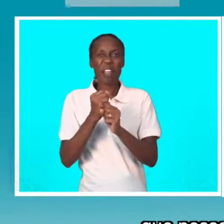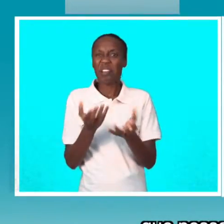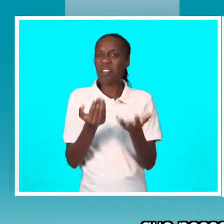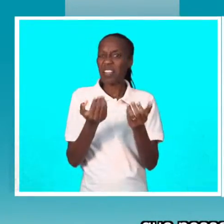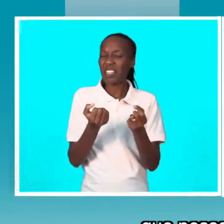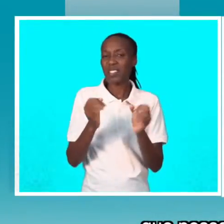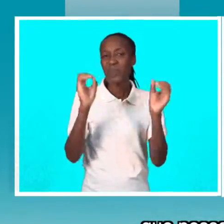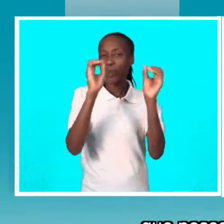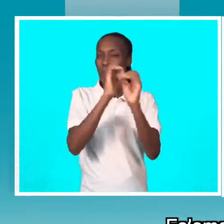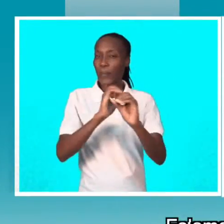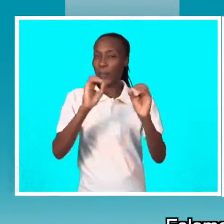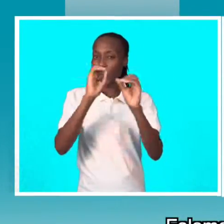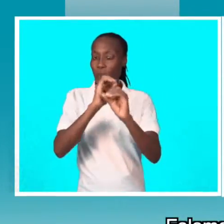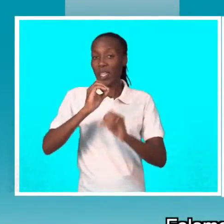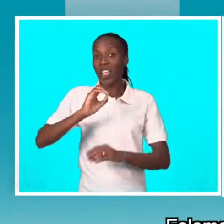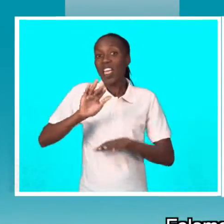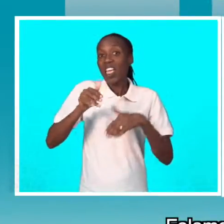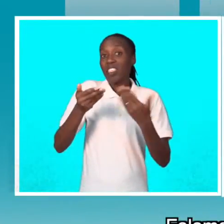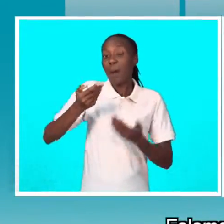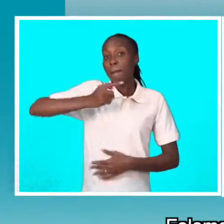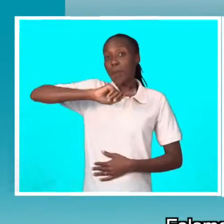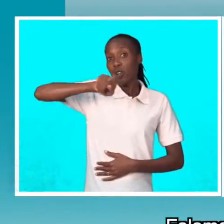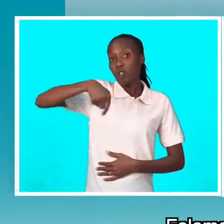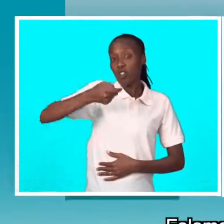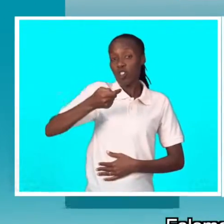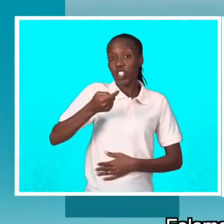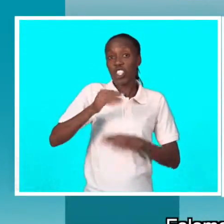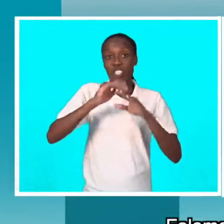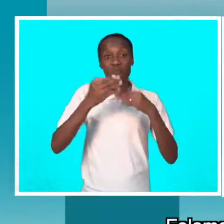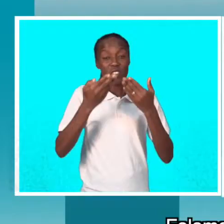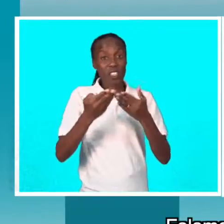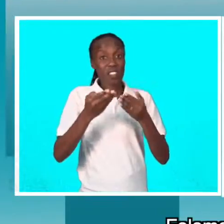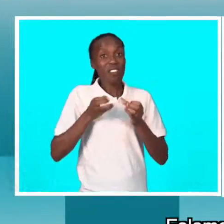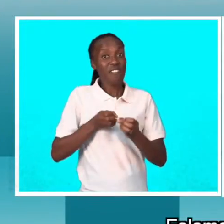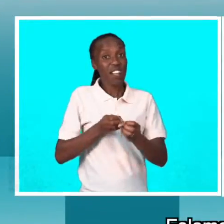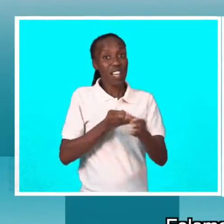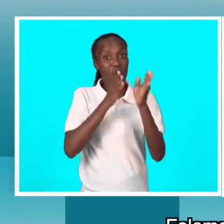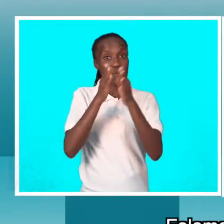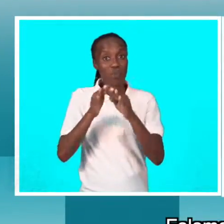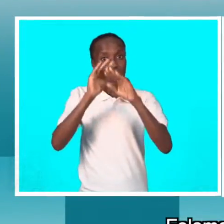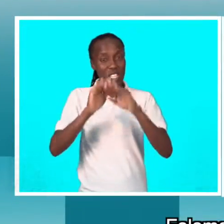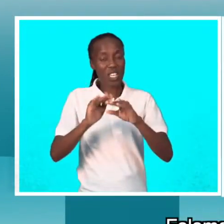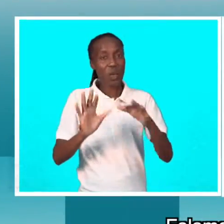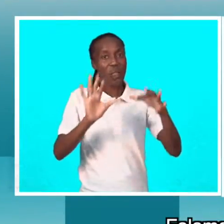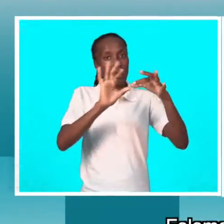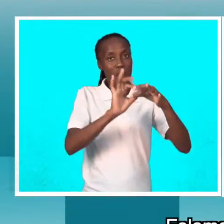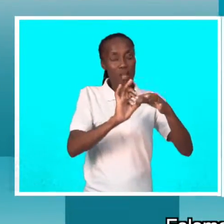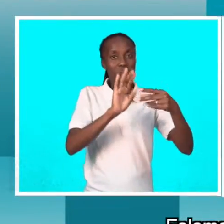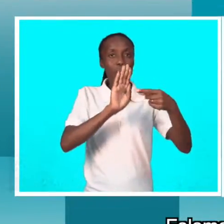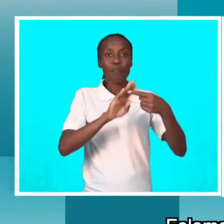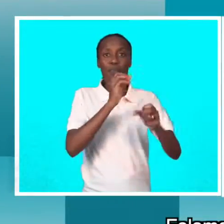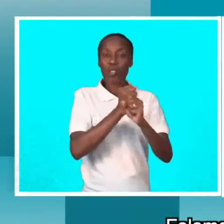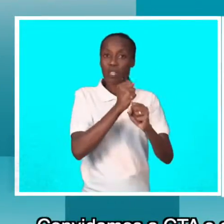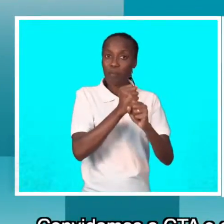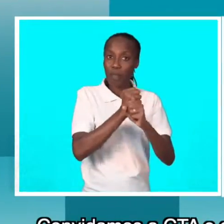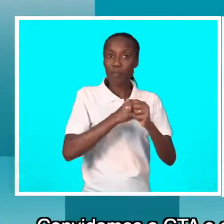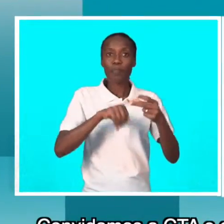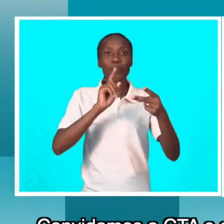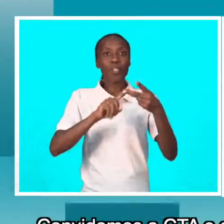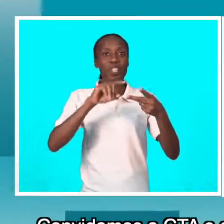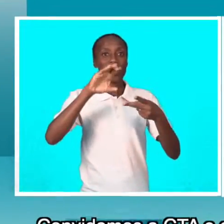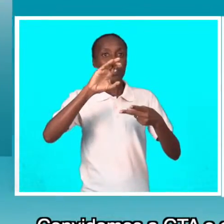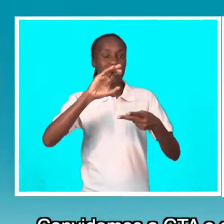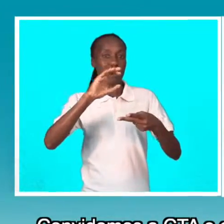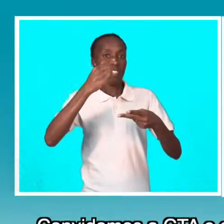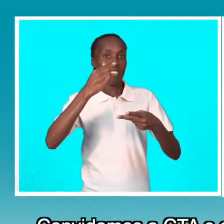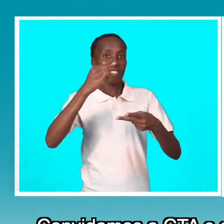acesso ao emprego. Então, para falarmos aqui com pessoas que estão ligadas ao emprego, falamos aqui